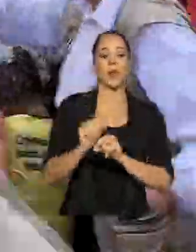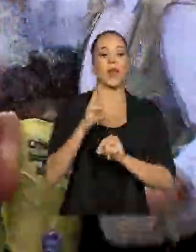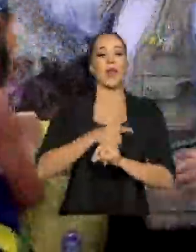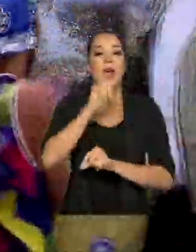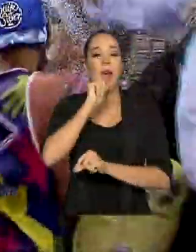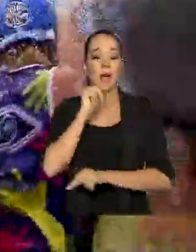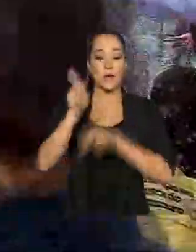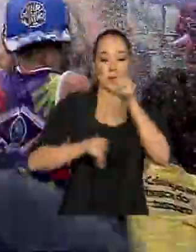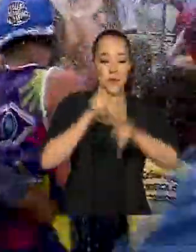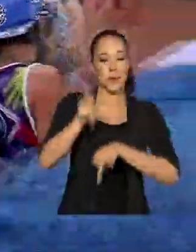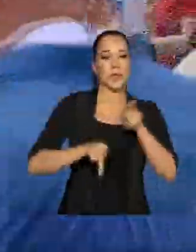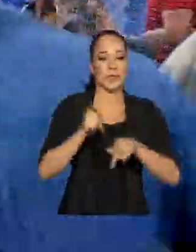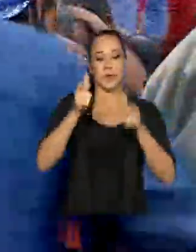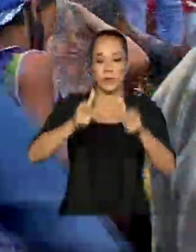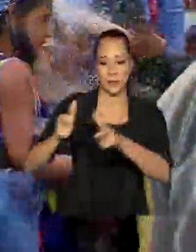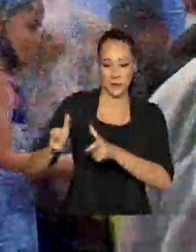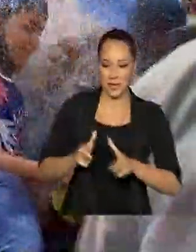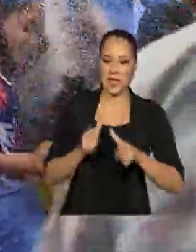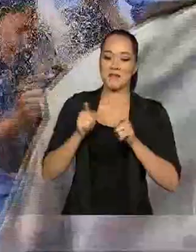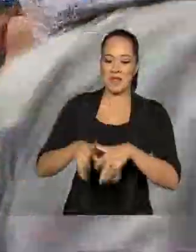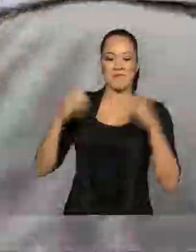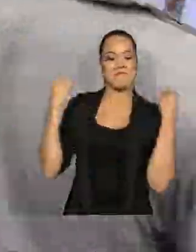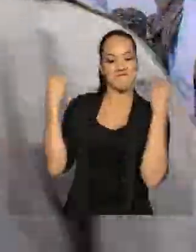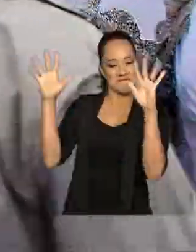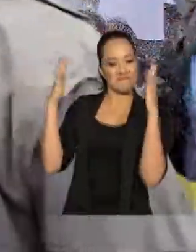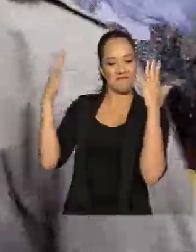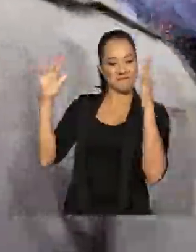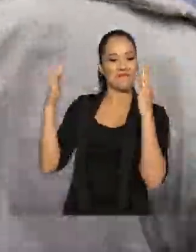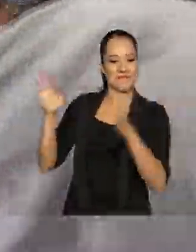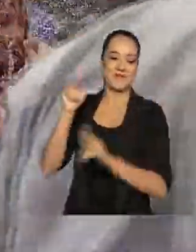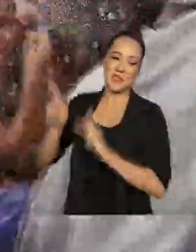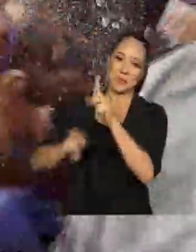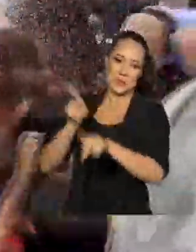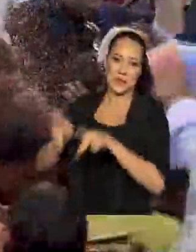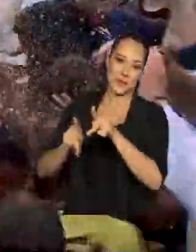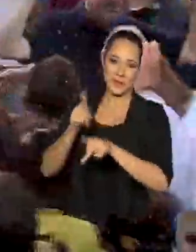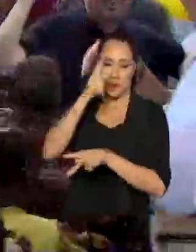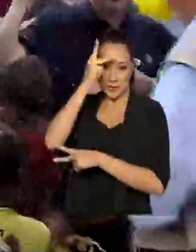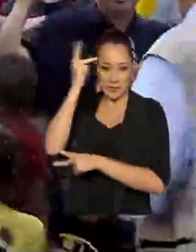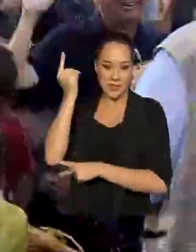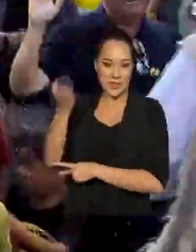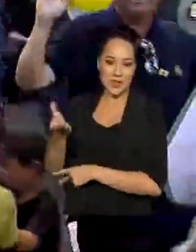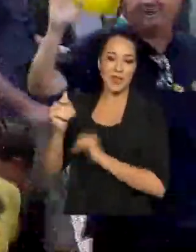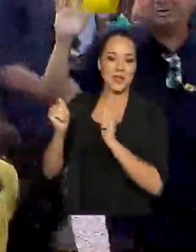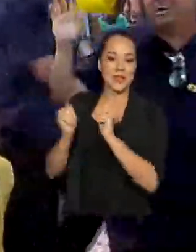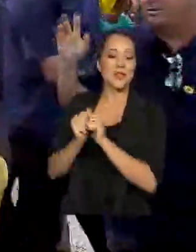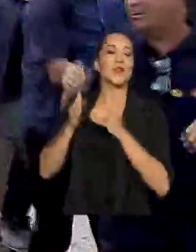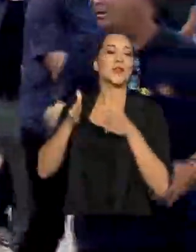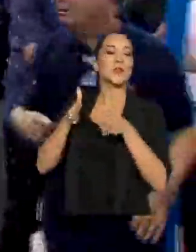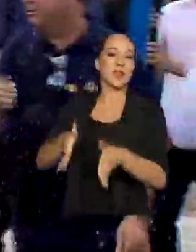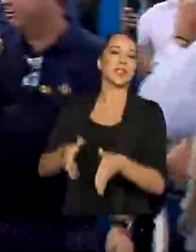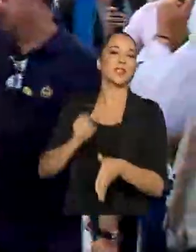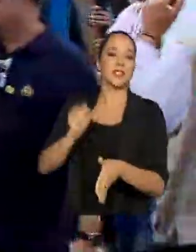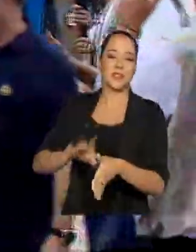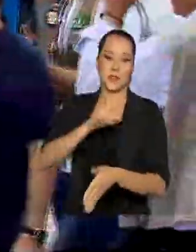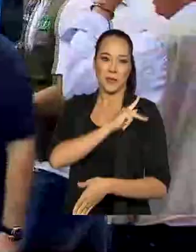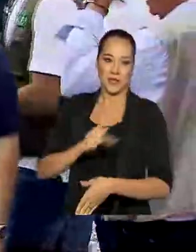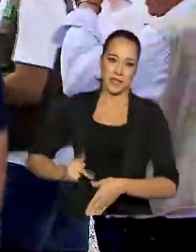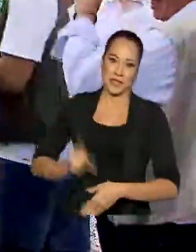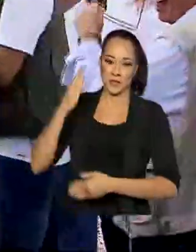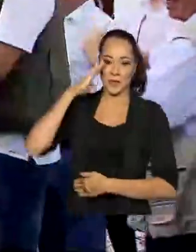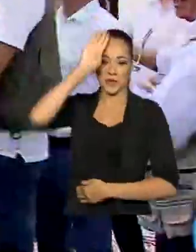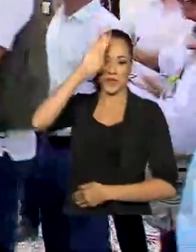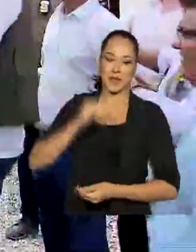a população local. Momento bastante festivo para os que participam desta cerimônia com a presença do presidente